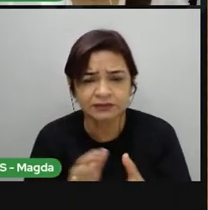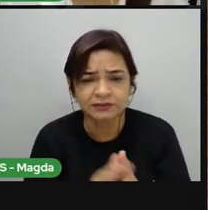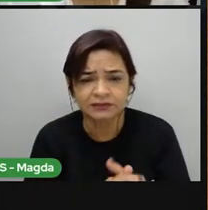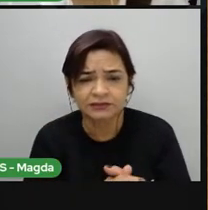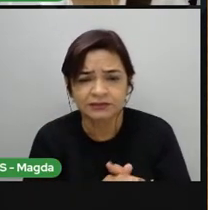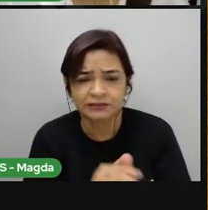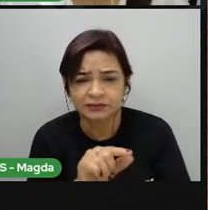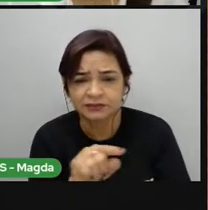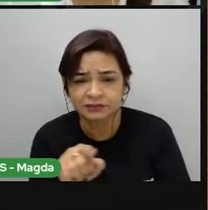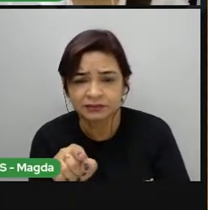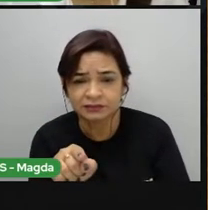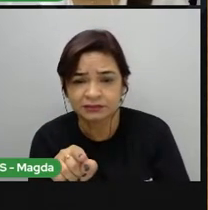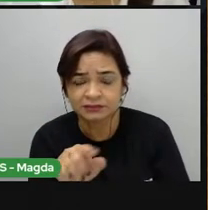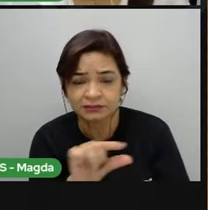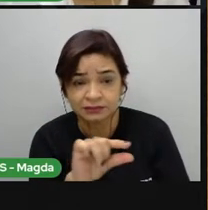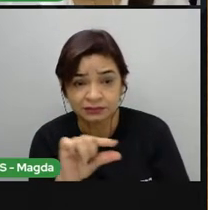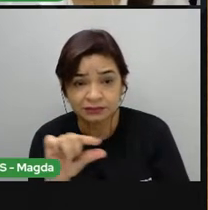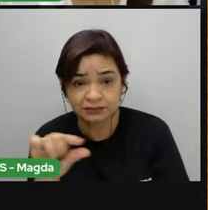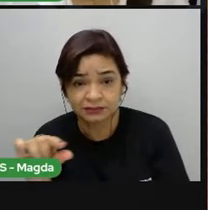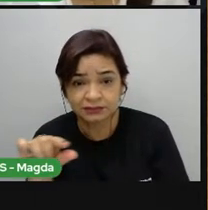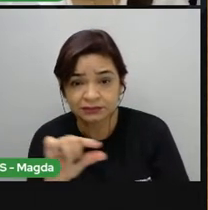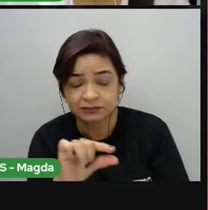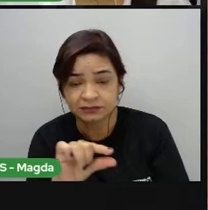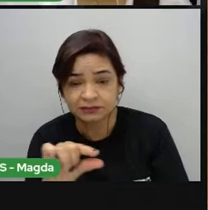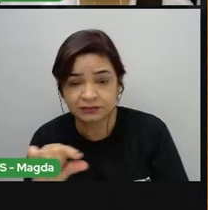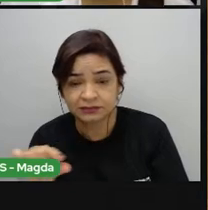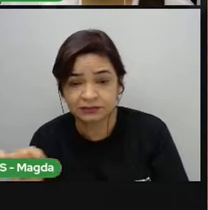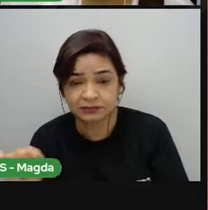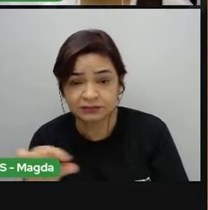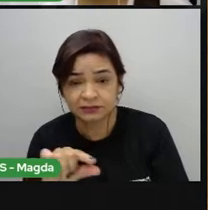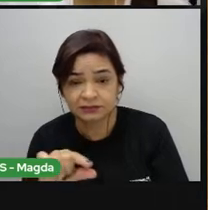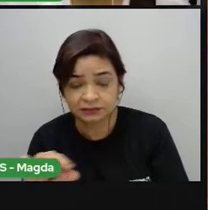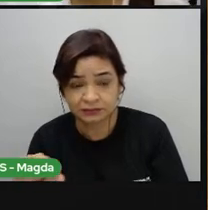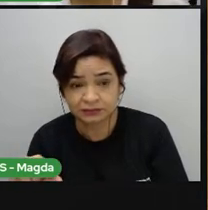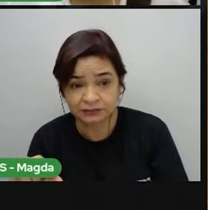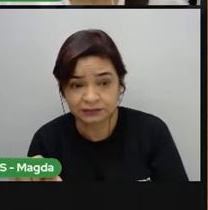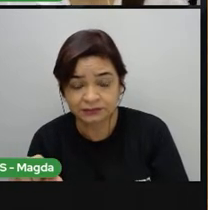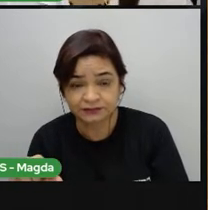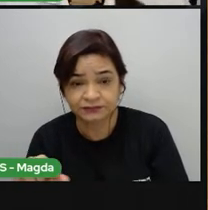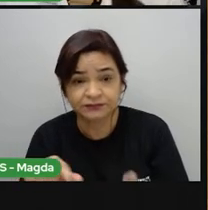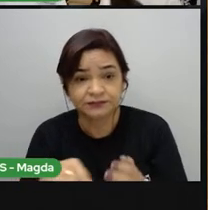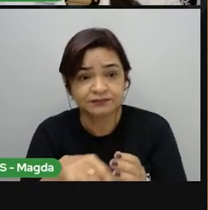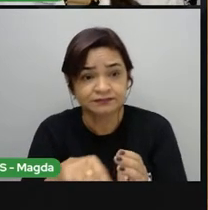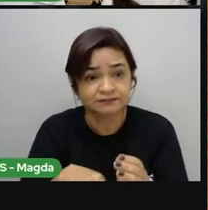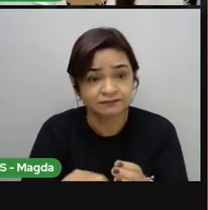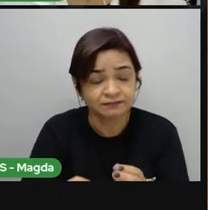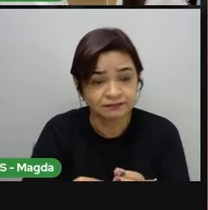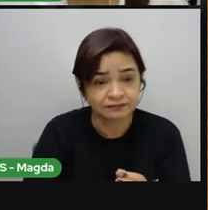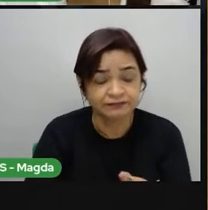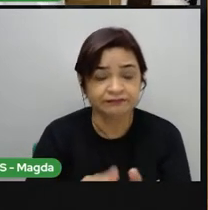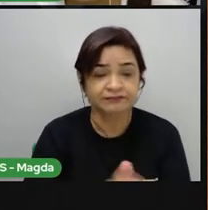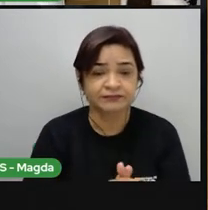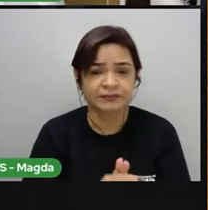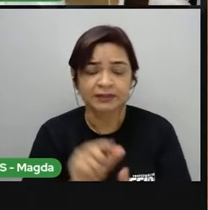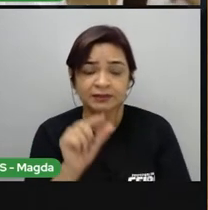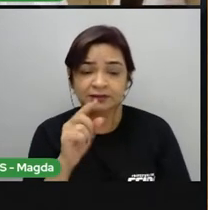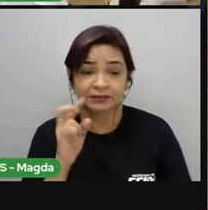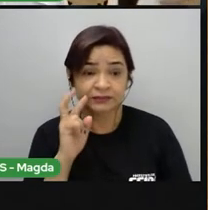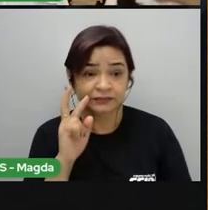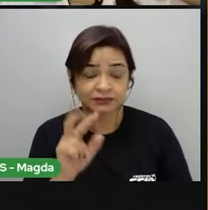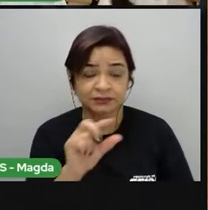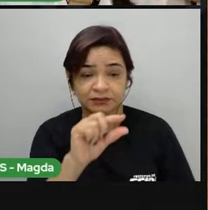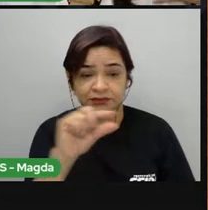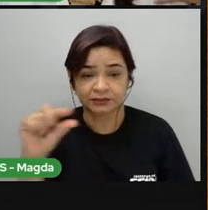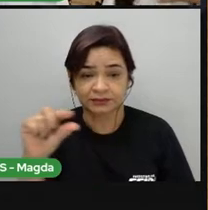bandas. Está vendo? Aqui está sendo formada rocha sedimentar no fundo. E cada linha dessa representa